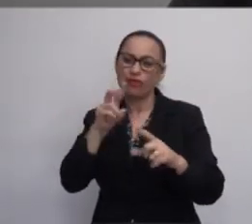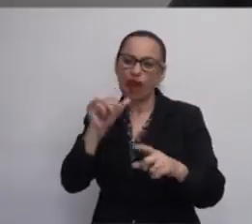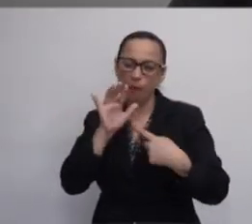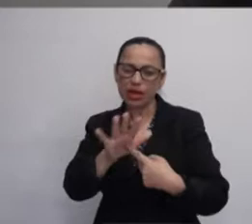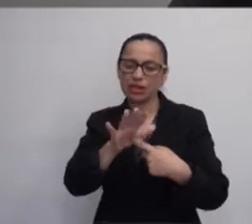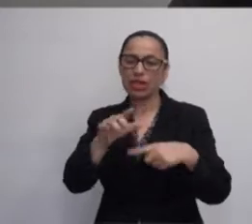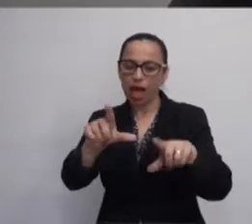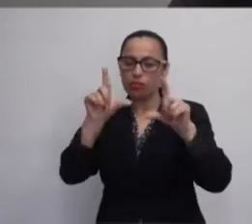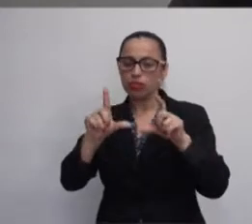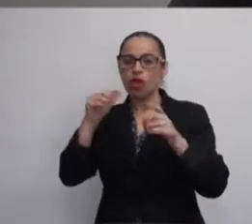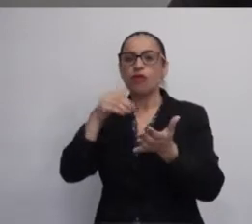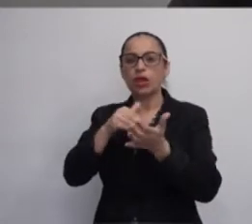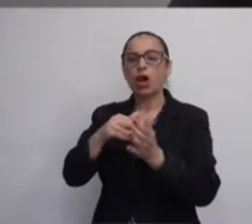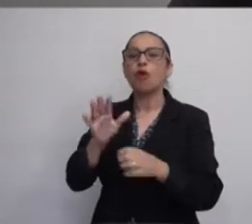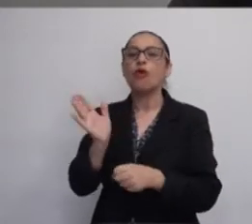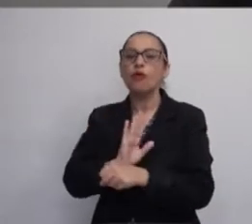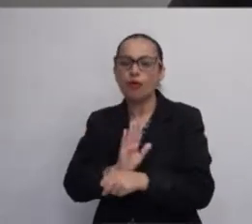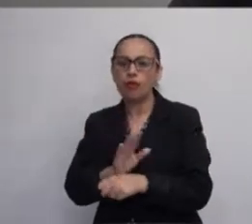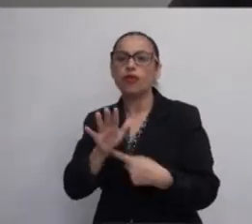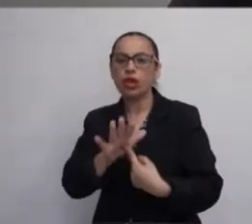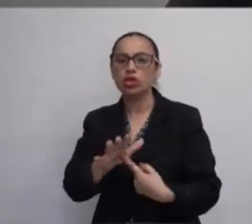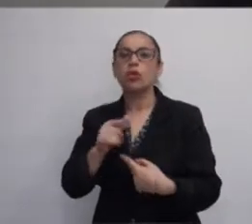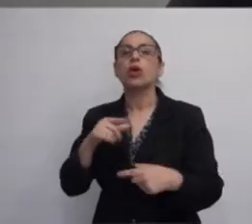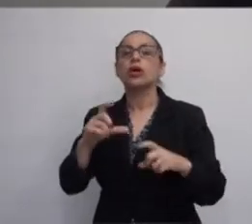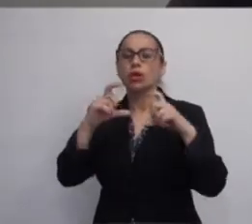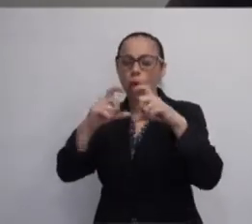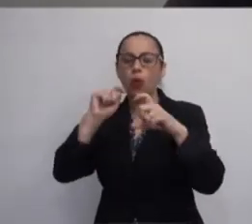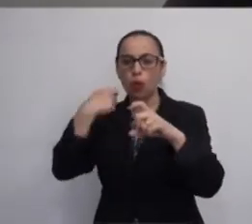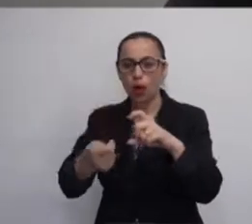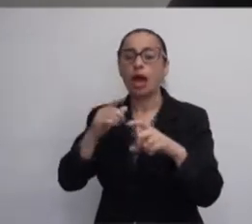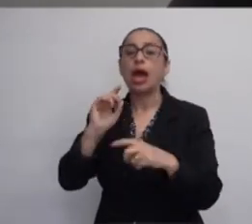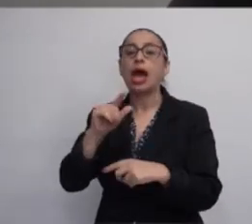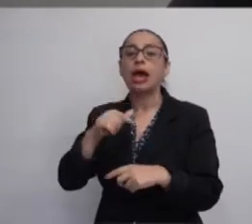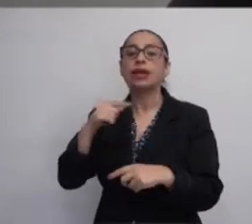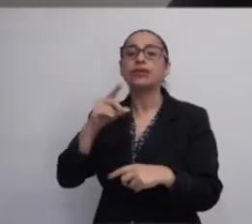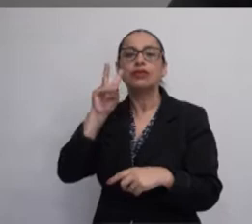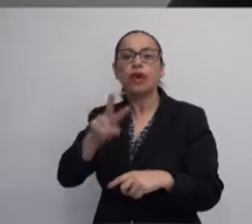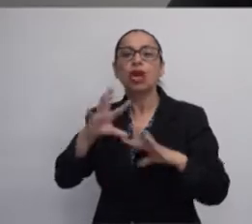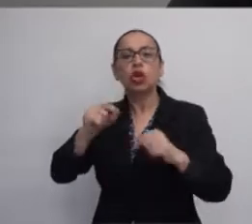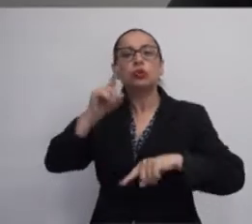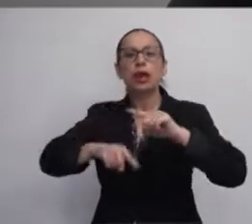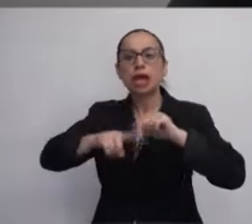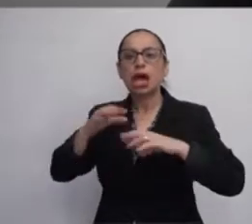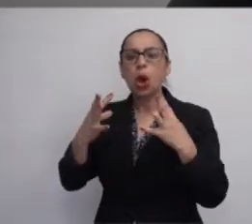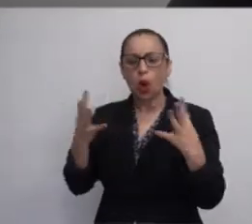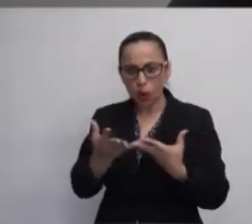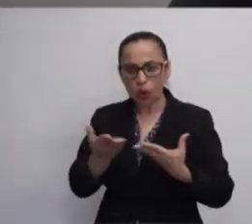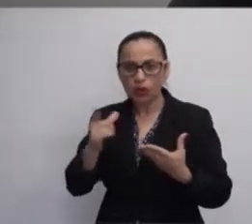nosso final do vídeo, a imagem do QR Code. Vocês veem todos os materiais hoje em dia,